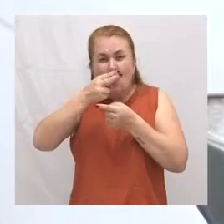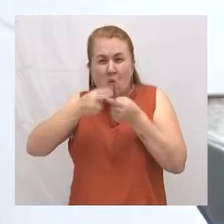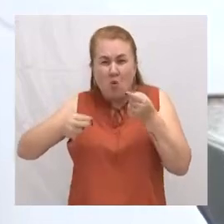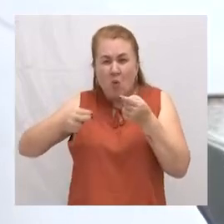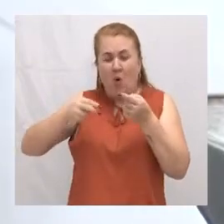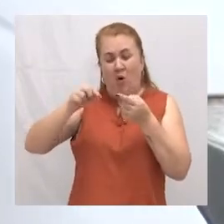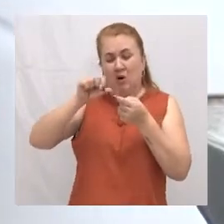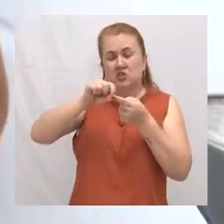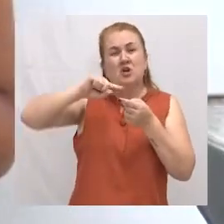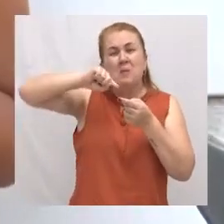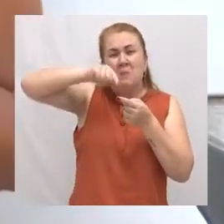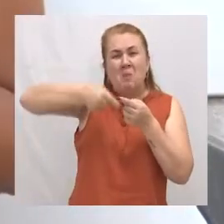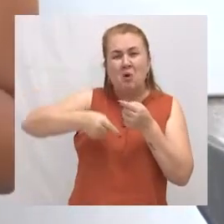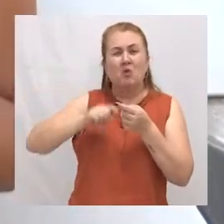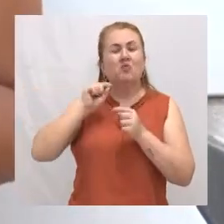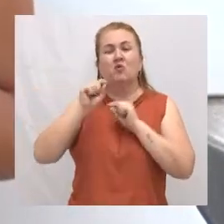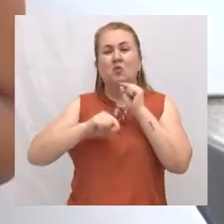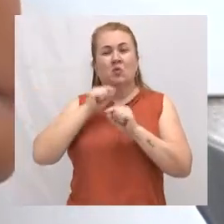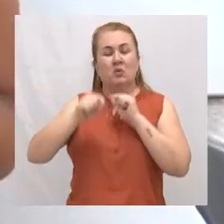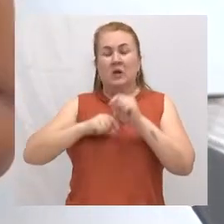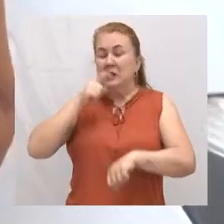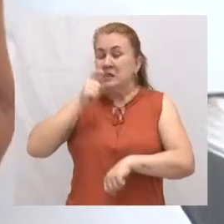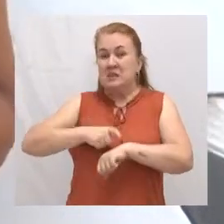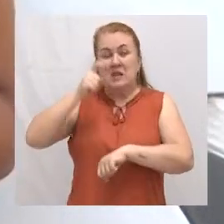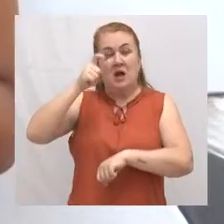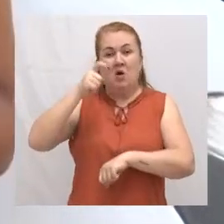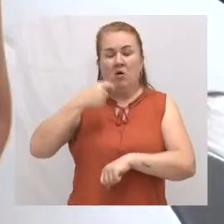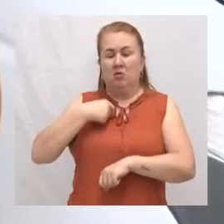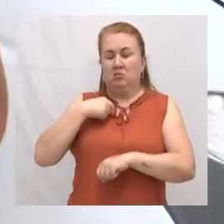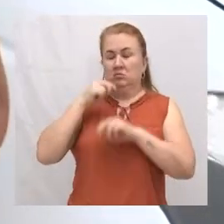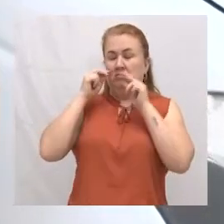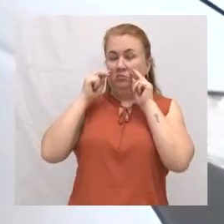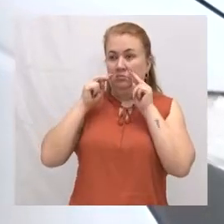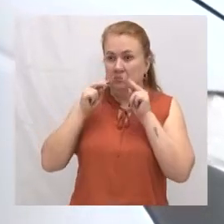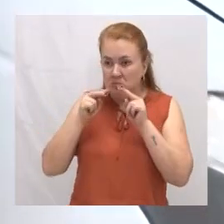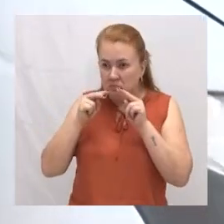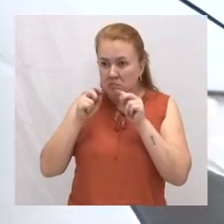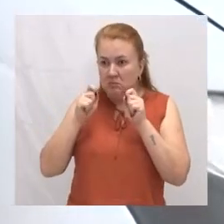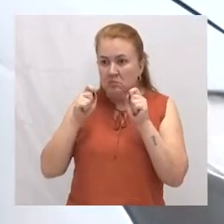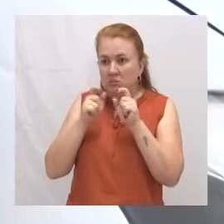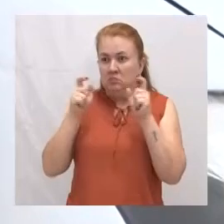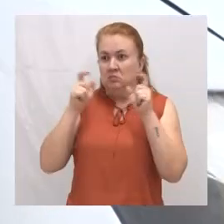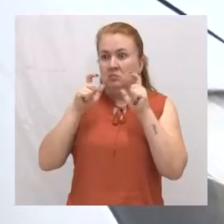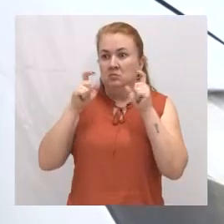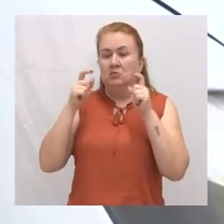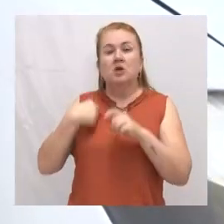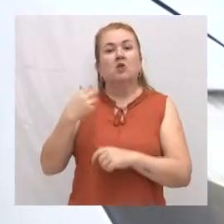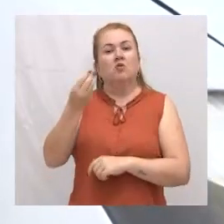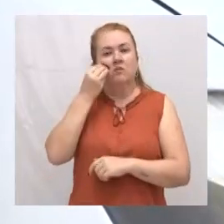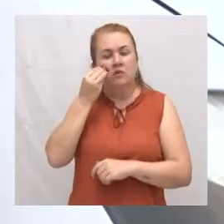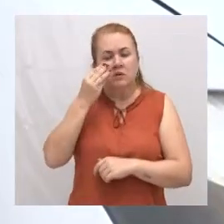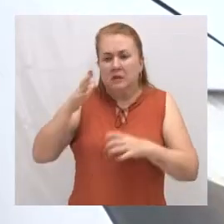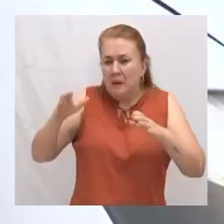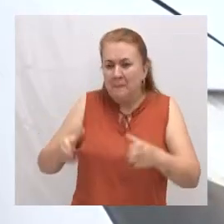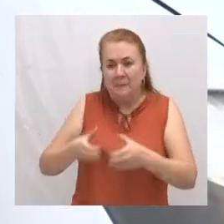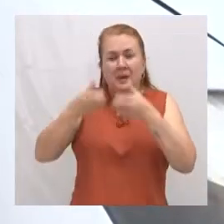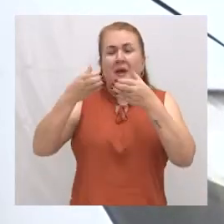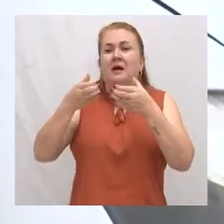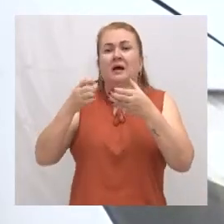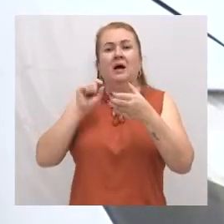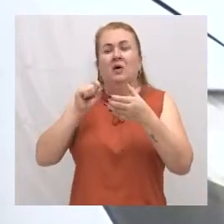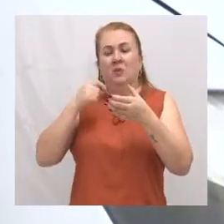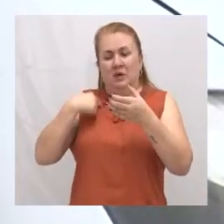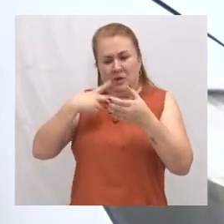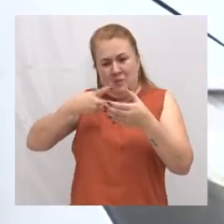dedo. Que na hora que eu olho o dedo dele, que eu vou tentar acolher ele, eu